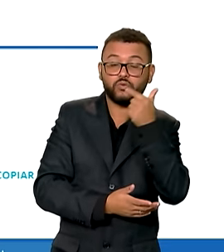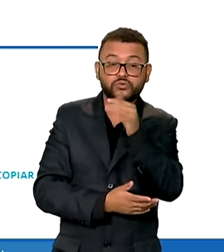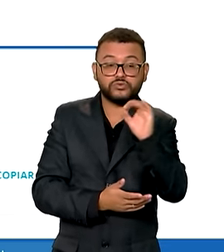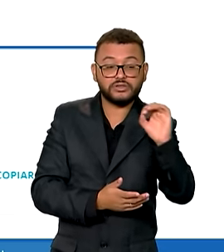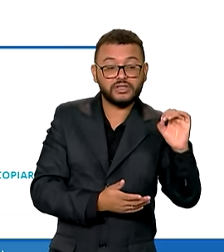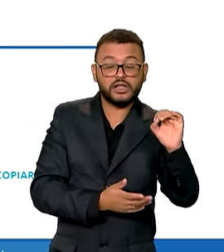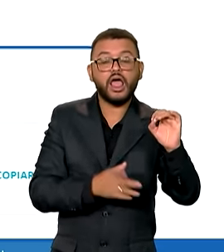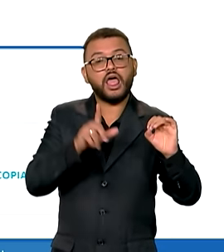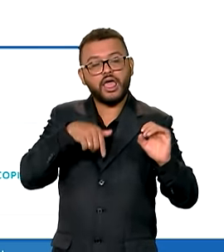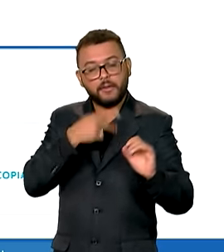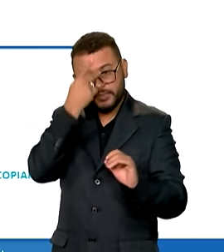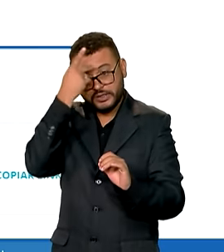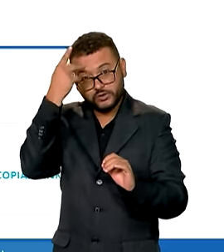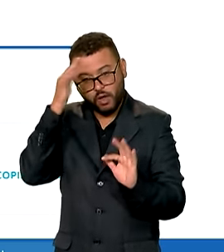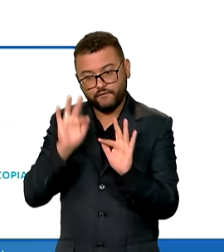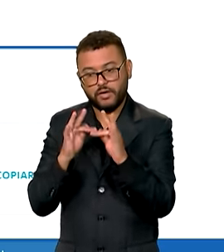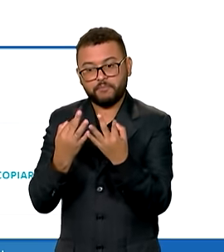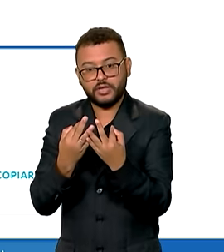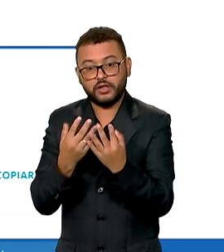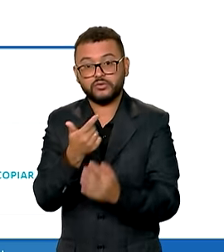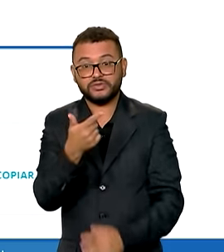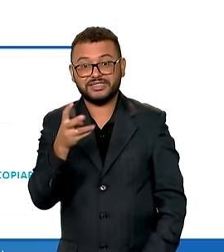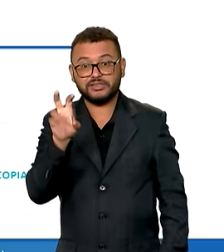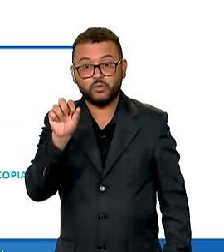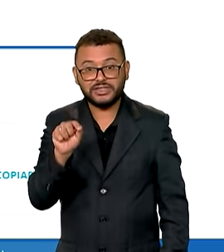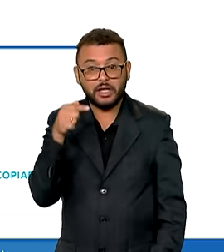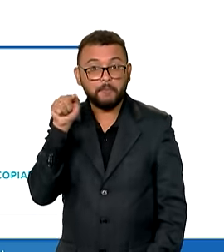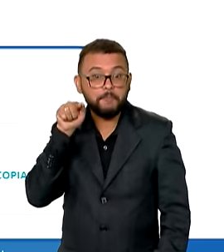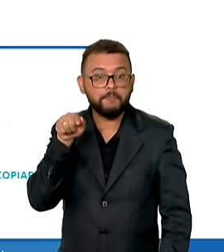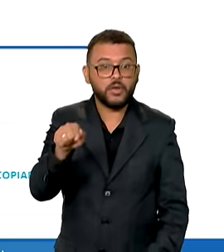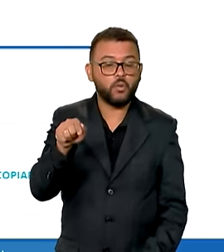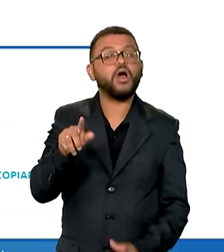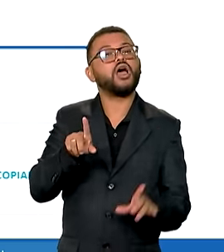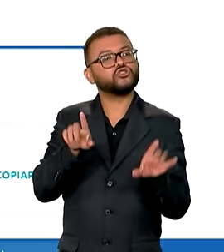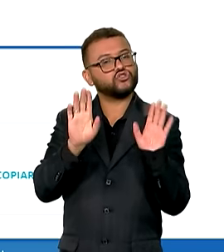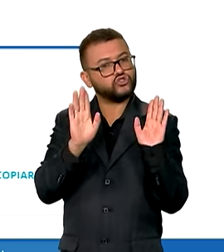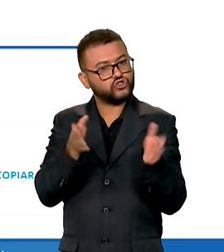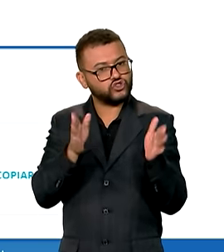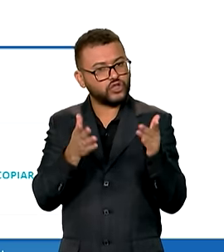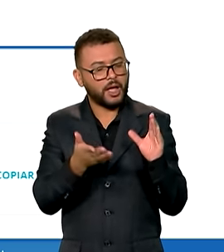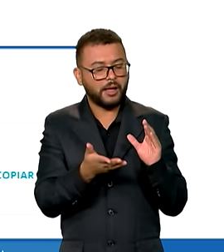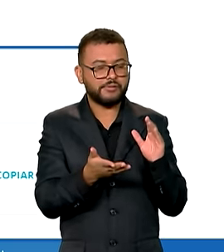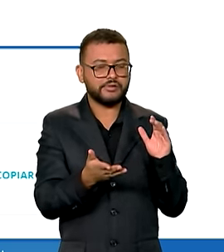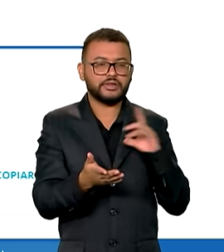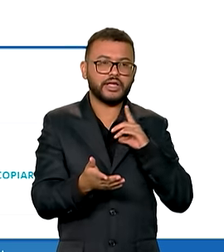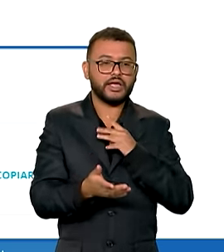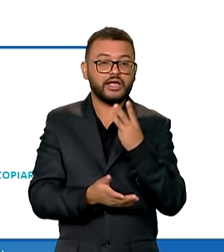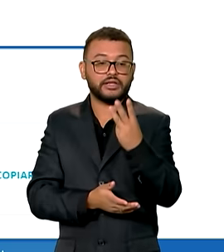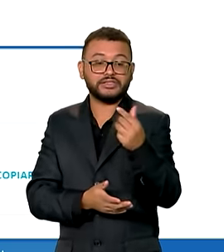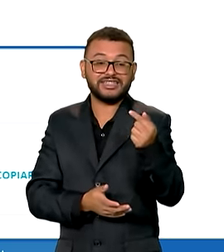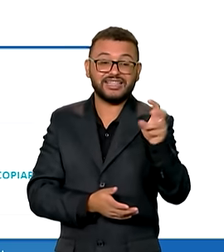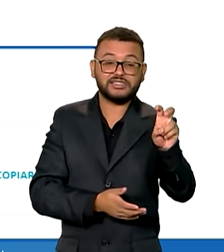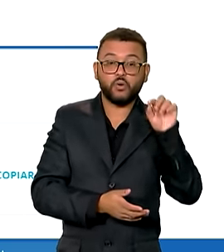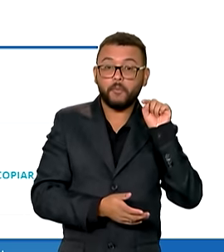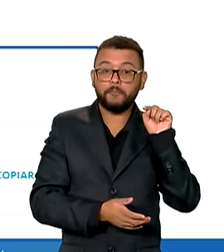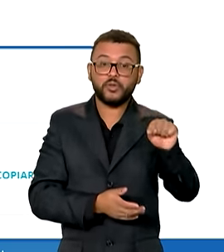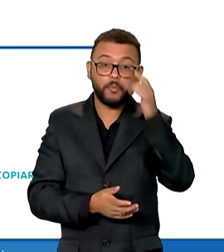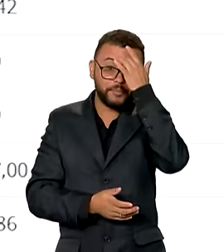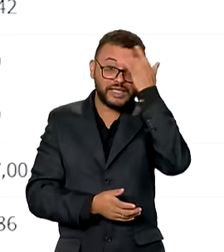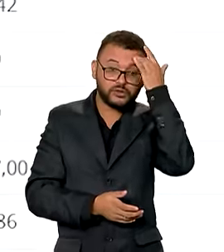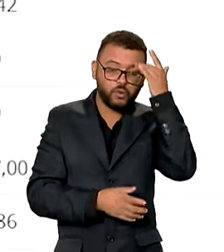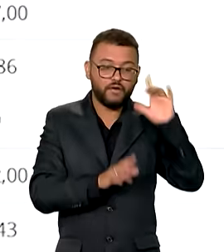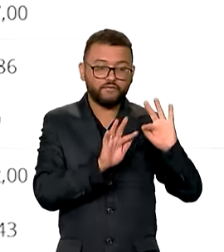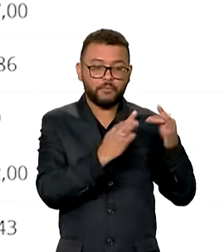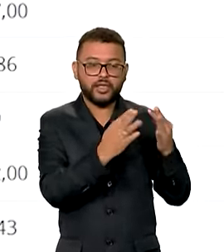257 mil famílias, e a expectativa é atender 375 mil famílias gaúchas,